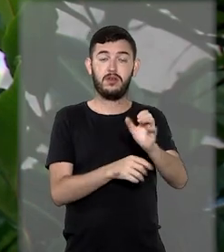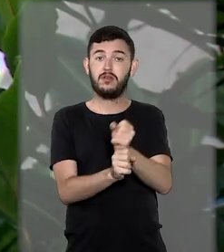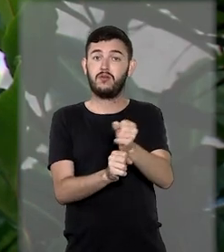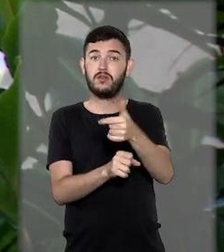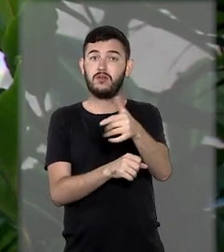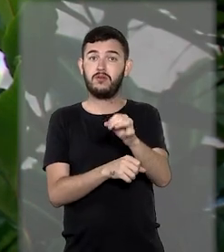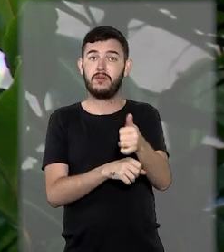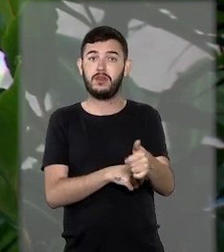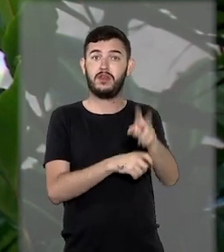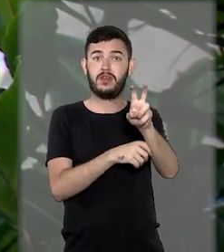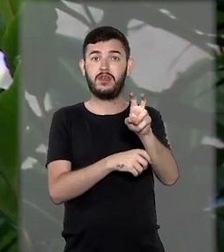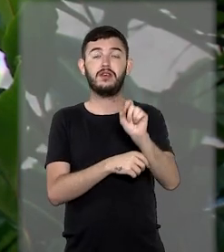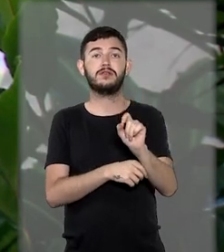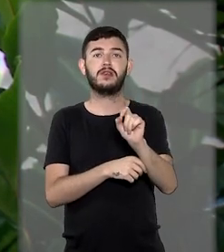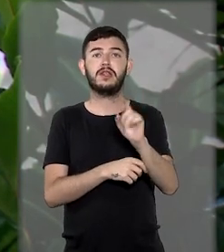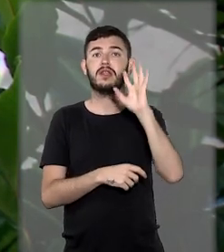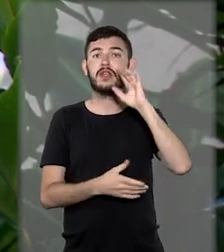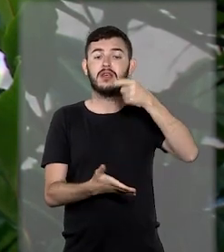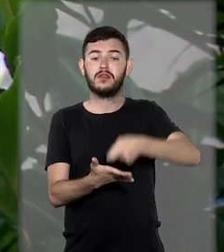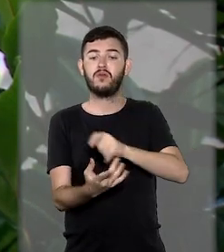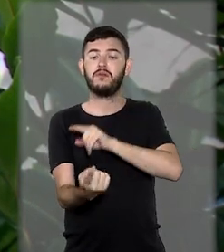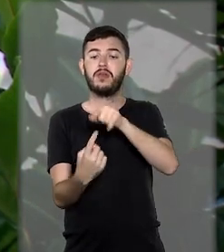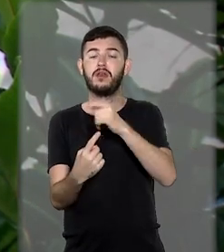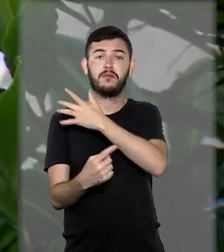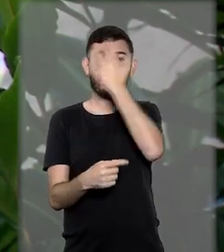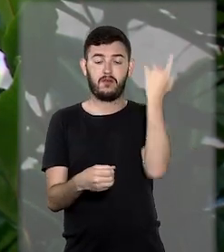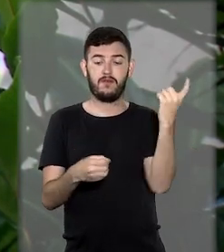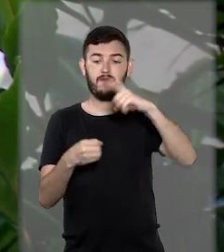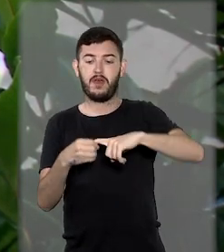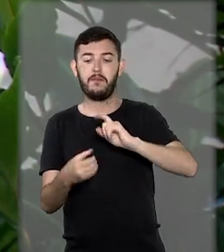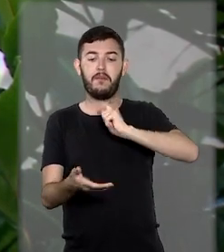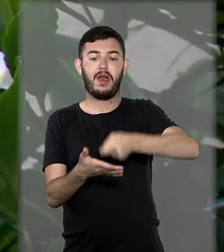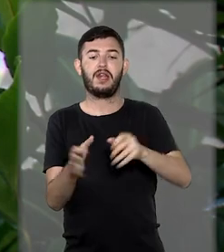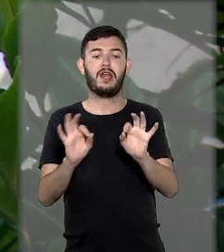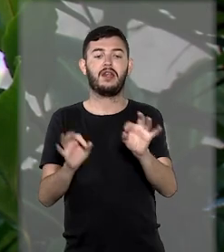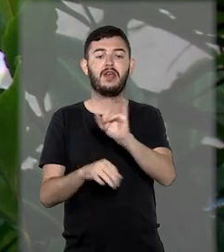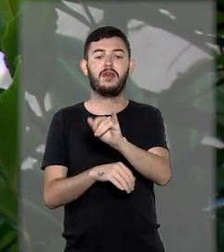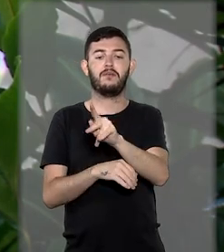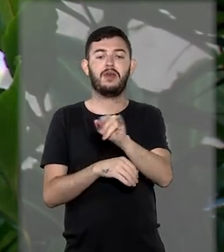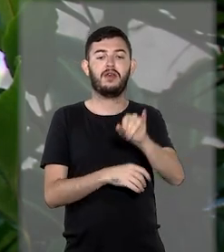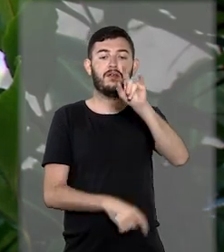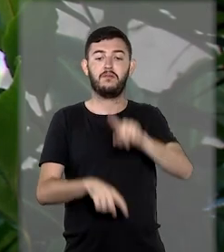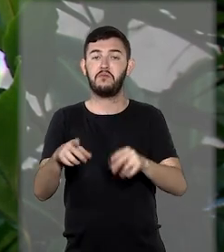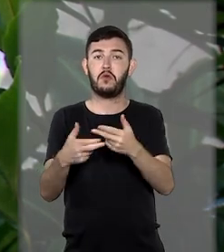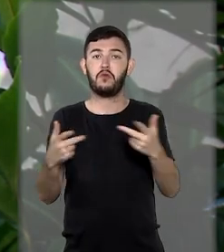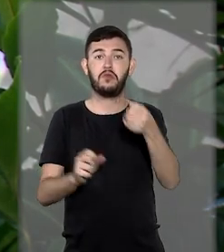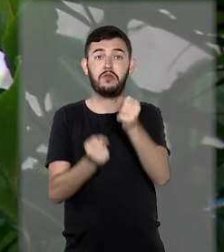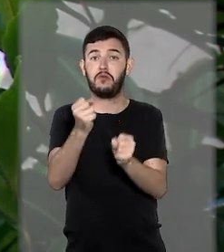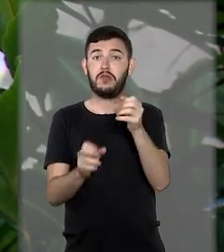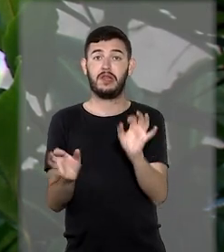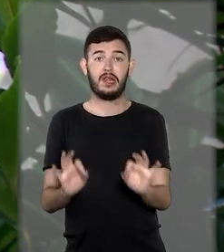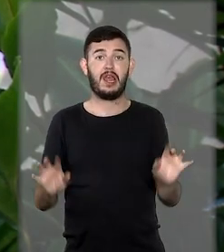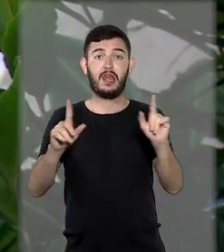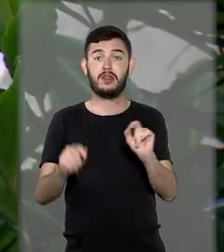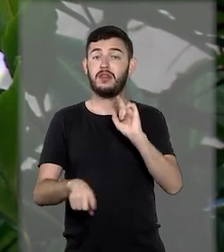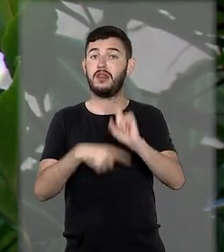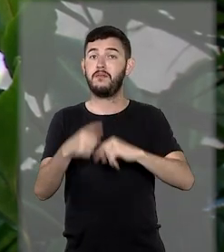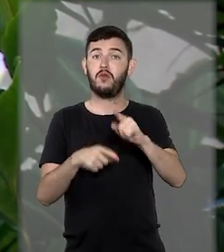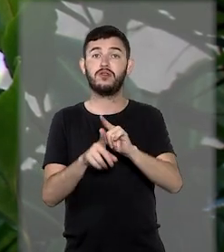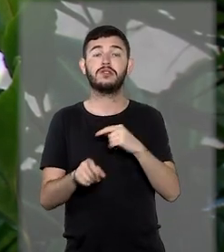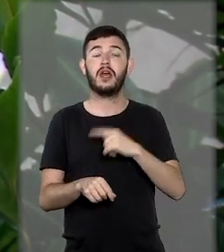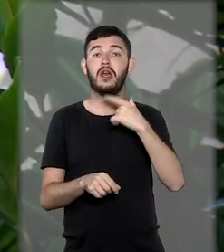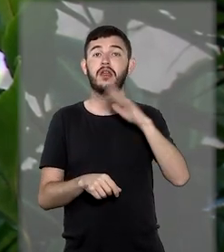decisão definitiva para que seus filiados não precisassem pagar o IPI de produtos que não são submetidos à industrialização